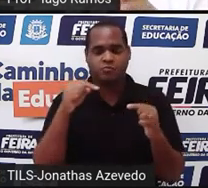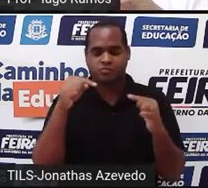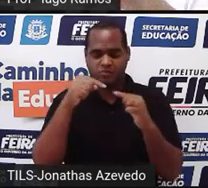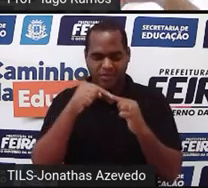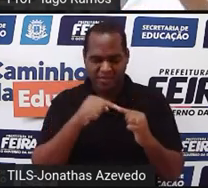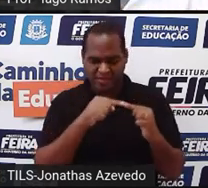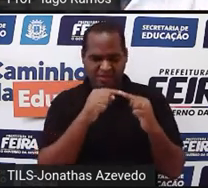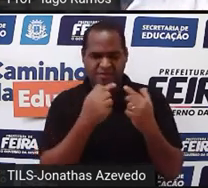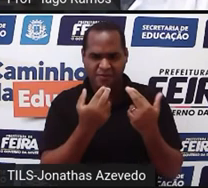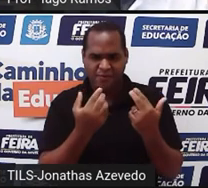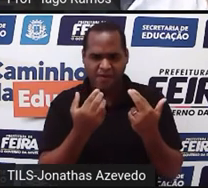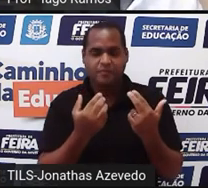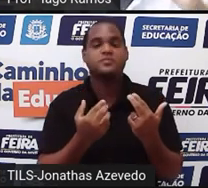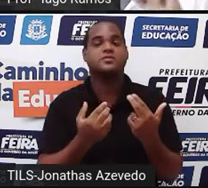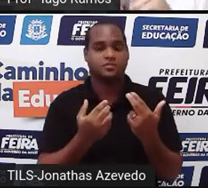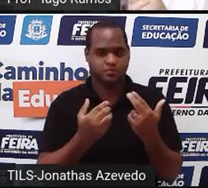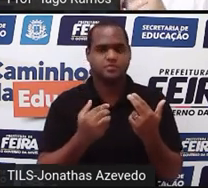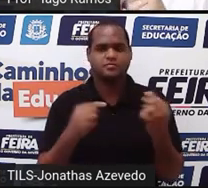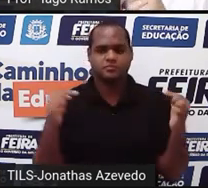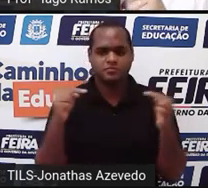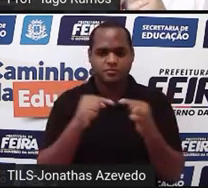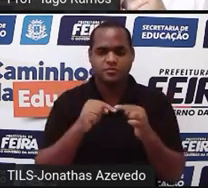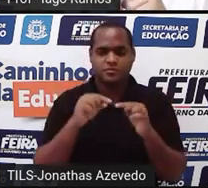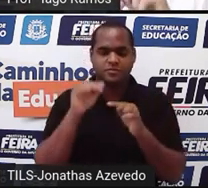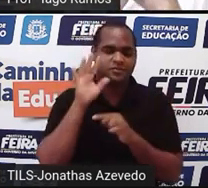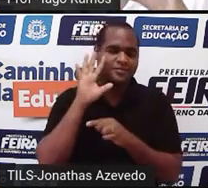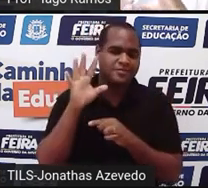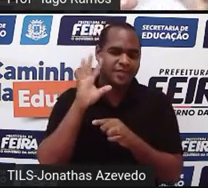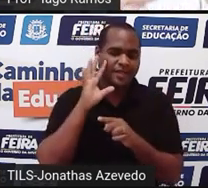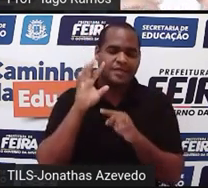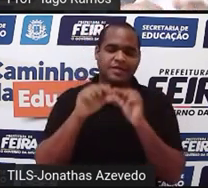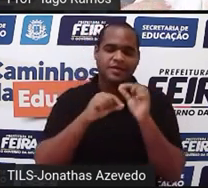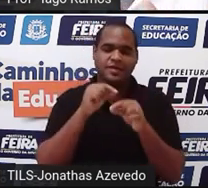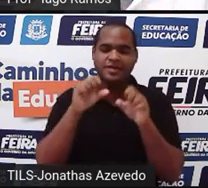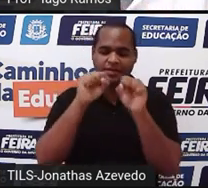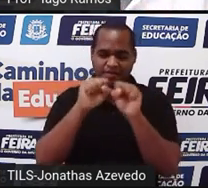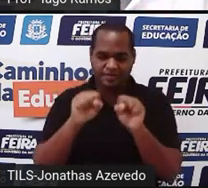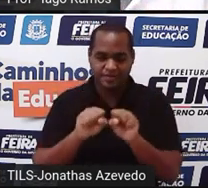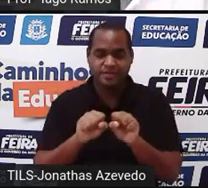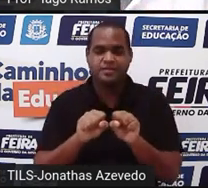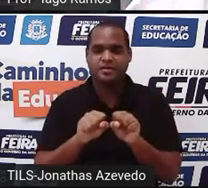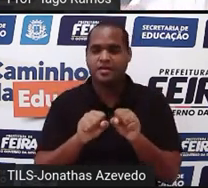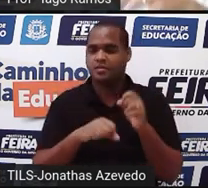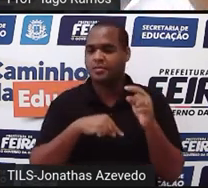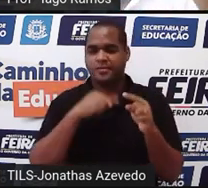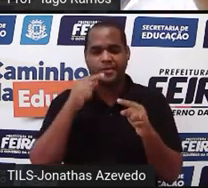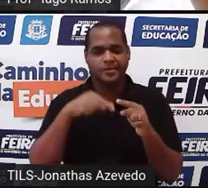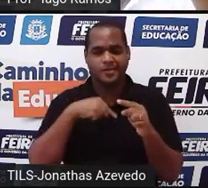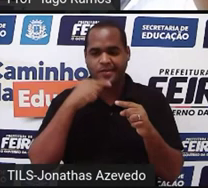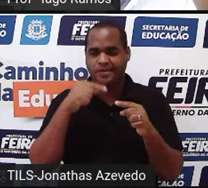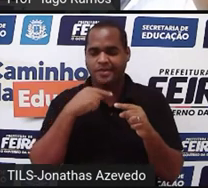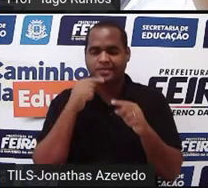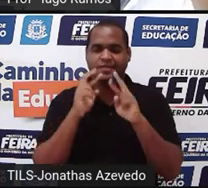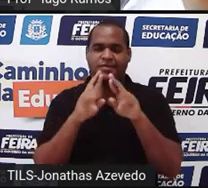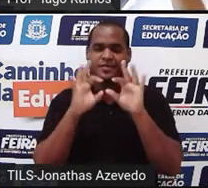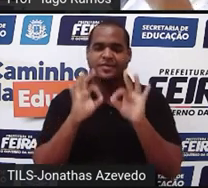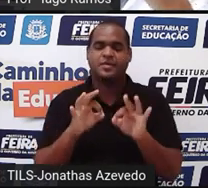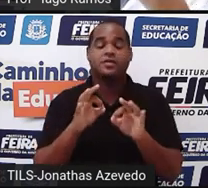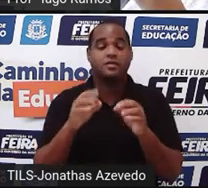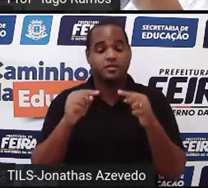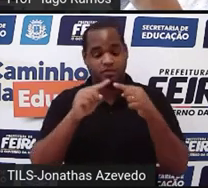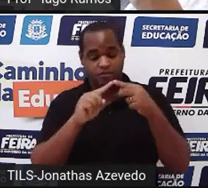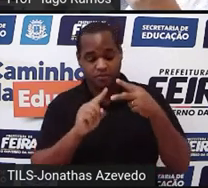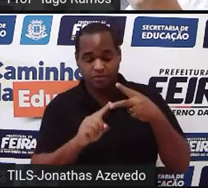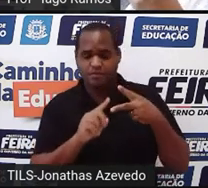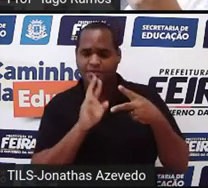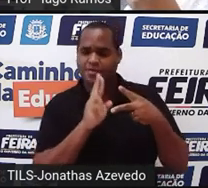de cruzamento, vamos pensar assim, o sistema não tem solução. Porque no sistema você tem duas